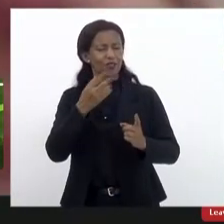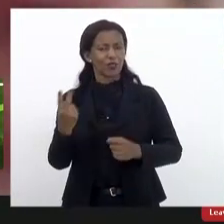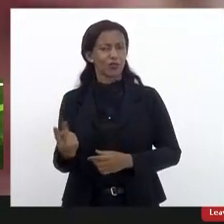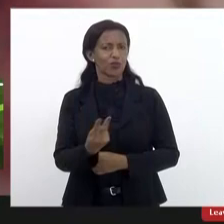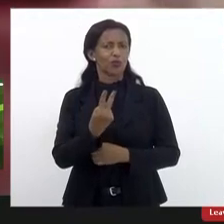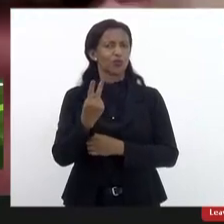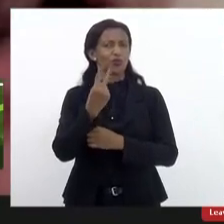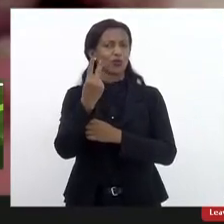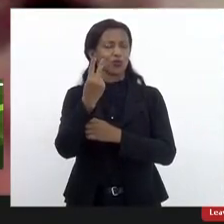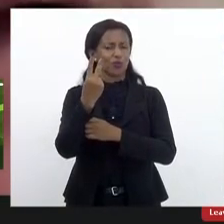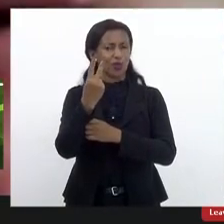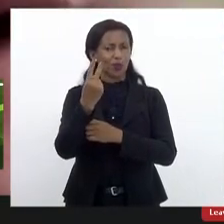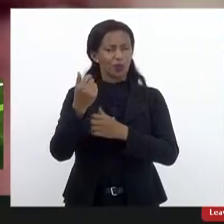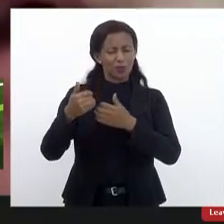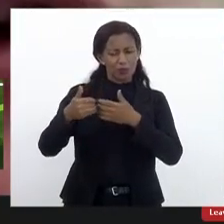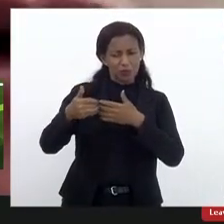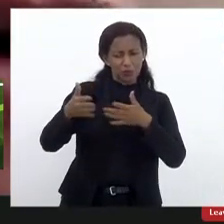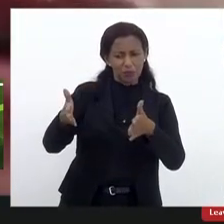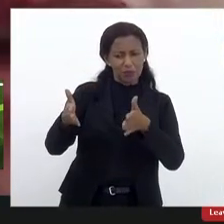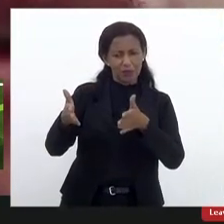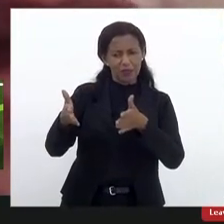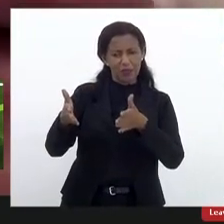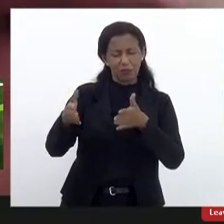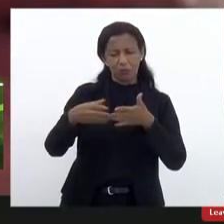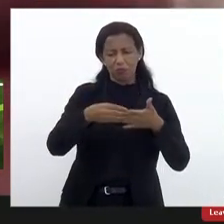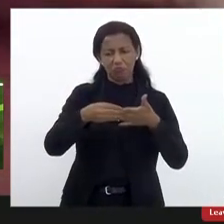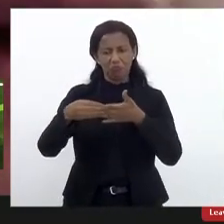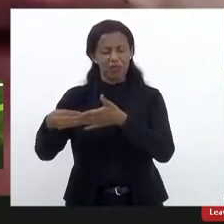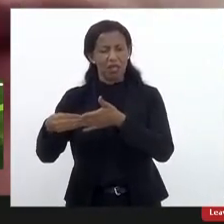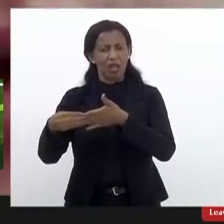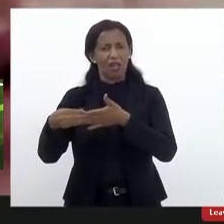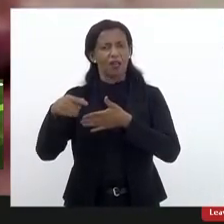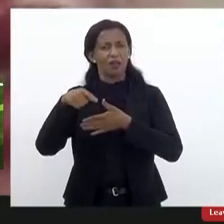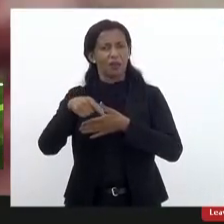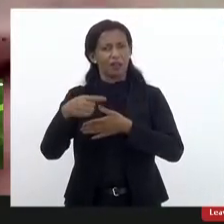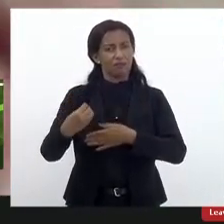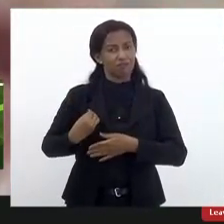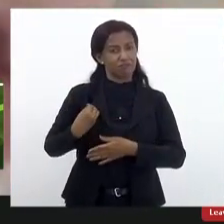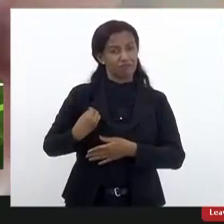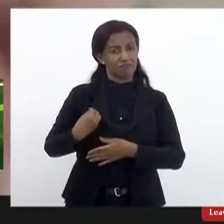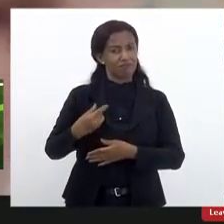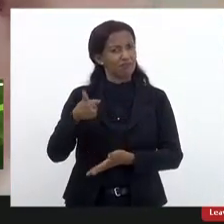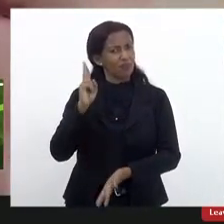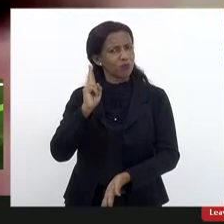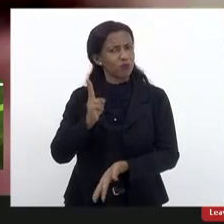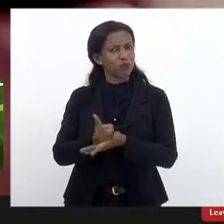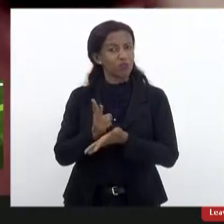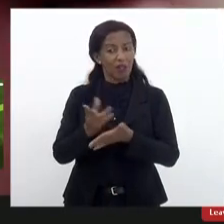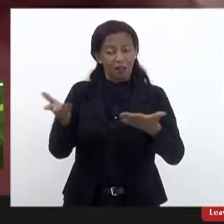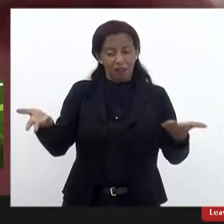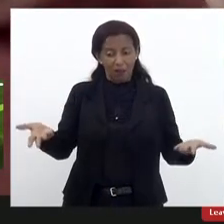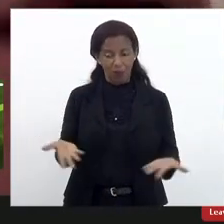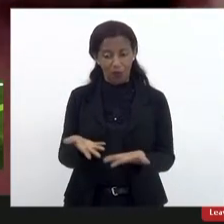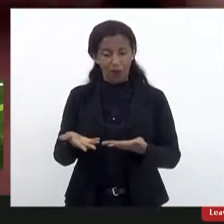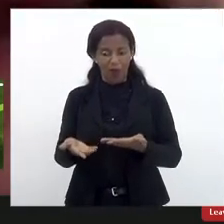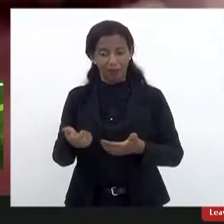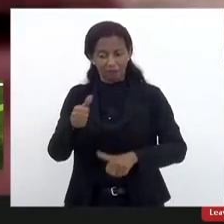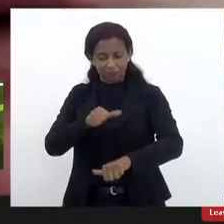dos princípios que a guiaram à frente do Conselho Estadual de Educação, ela agora como